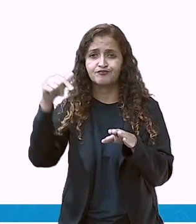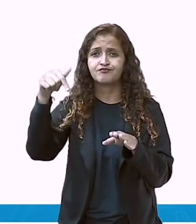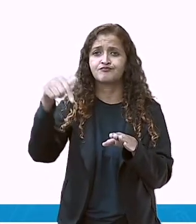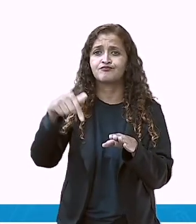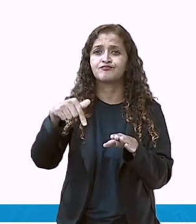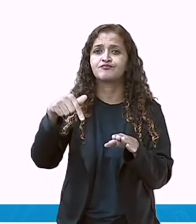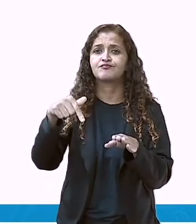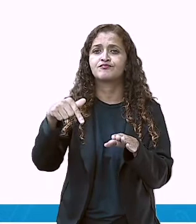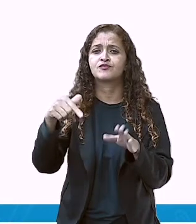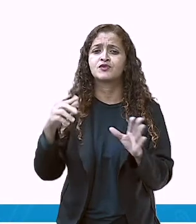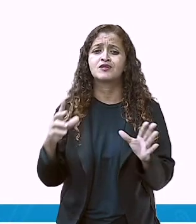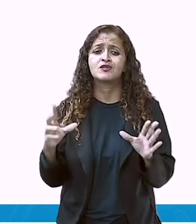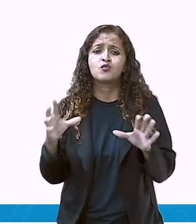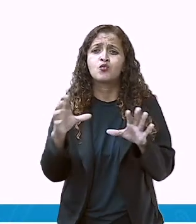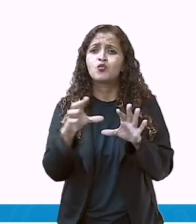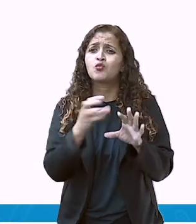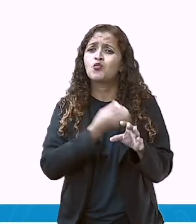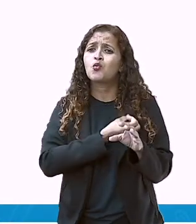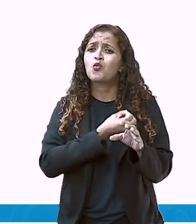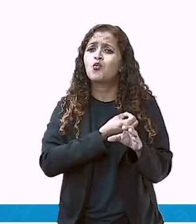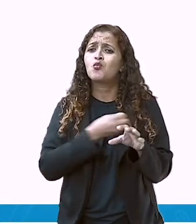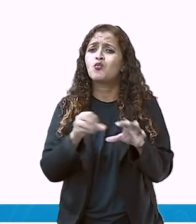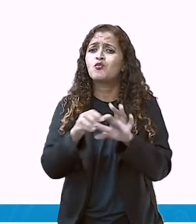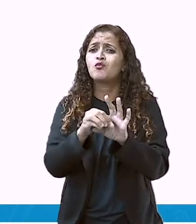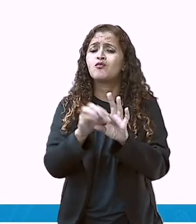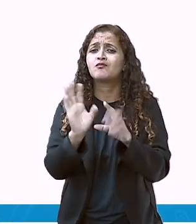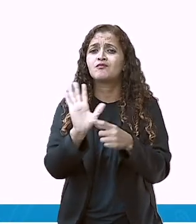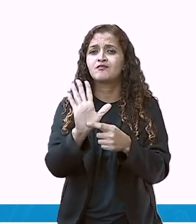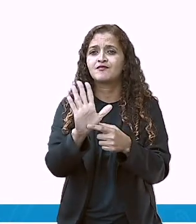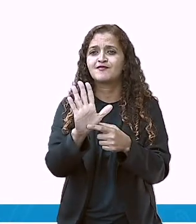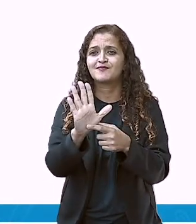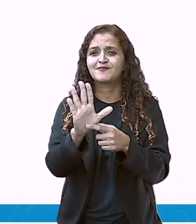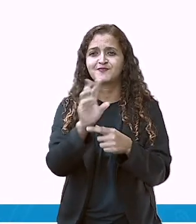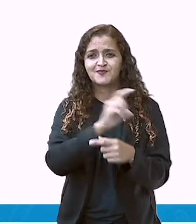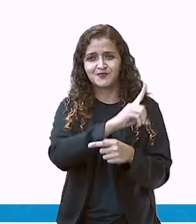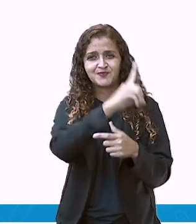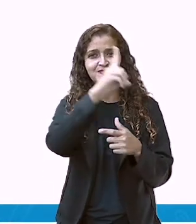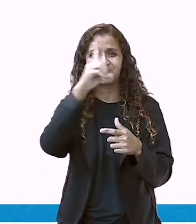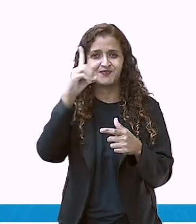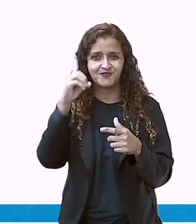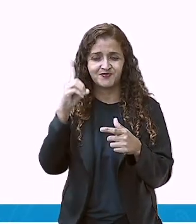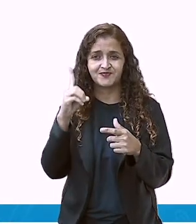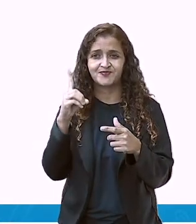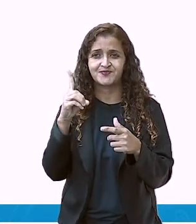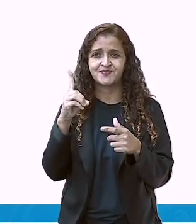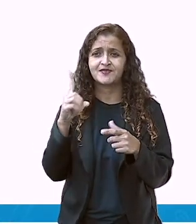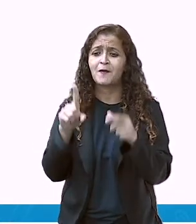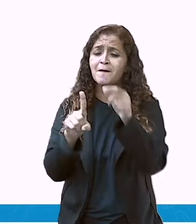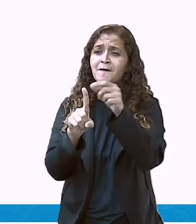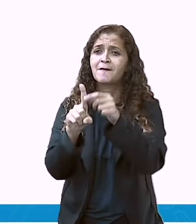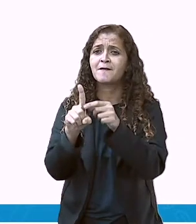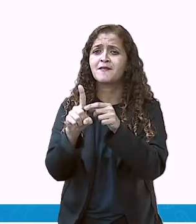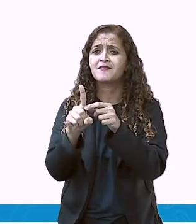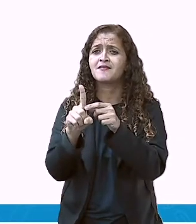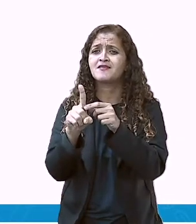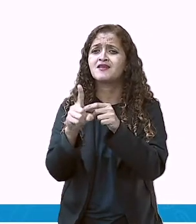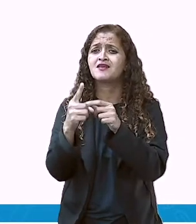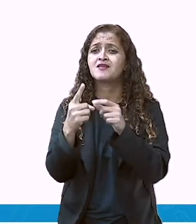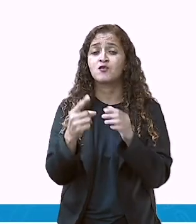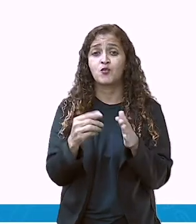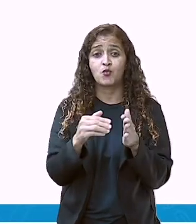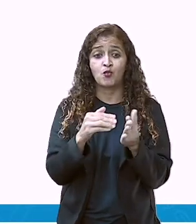aqui, esse tanto de números aqui, são os dias, o mês, o mês